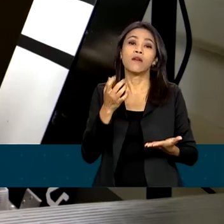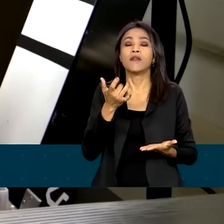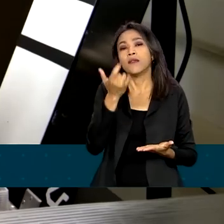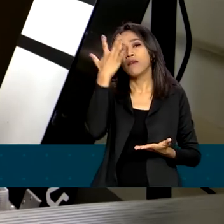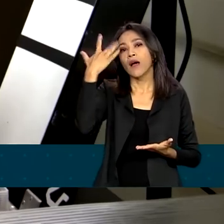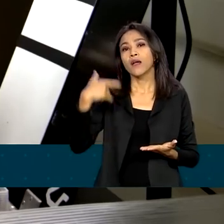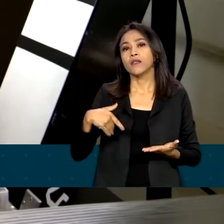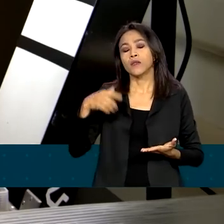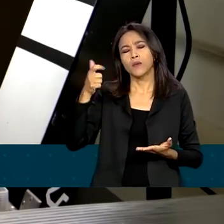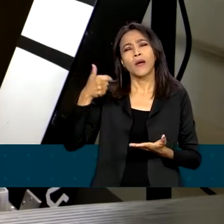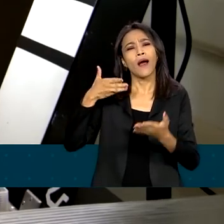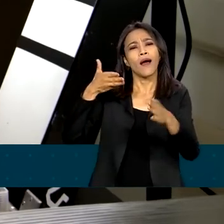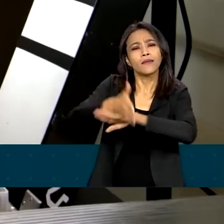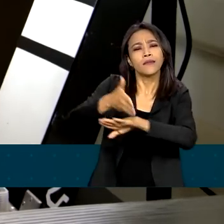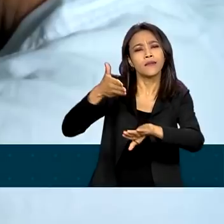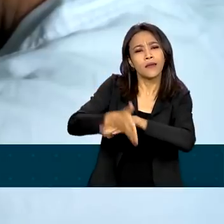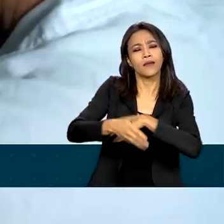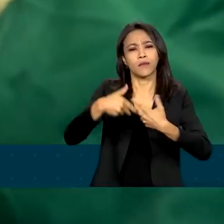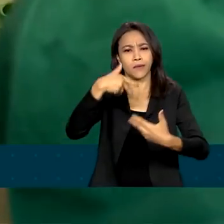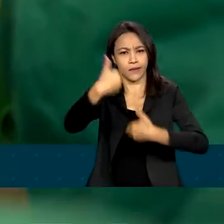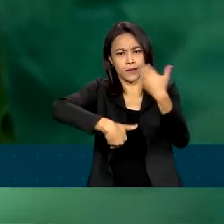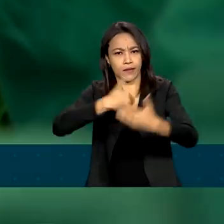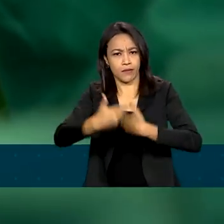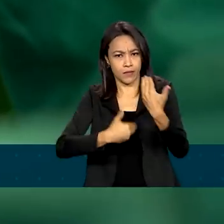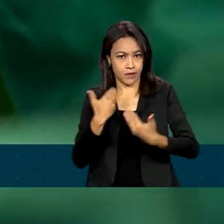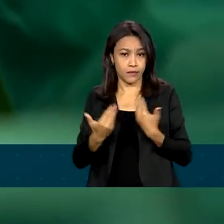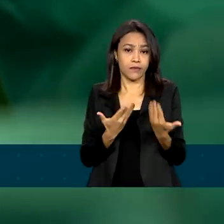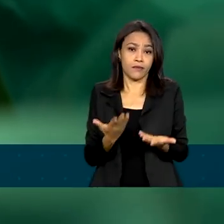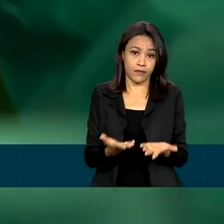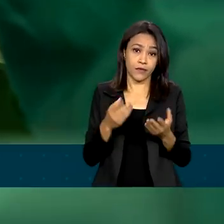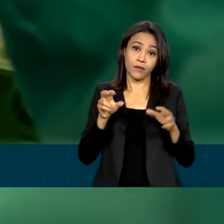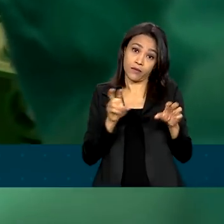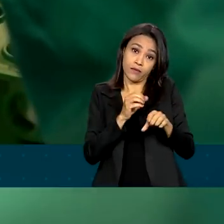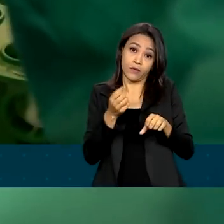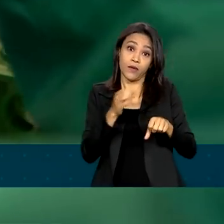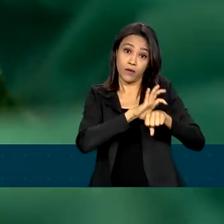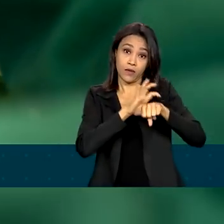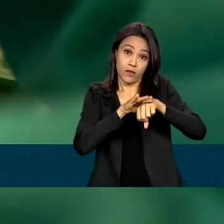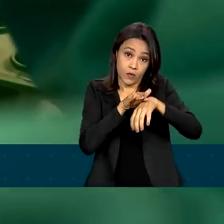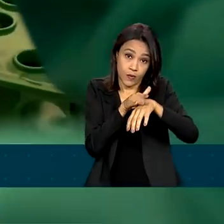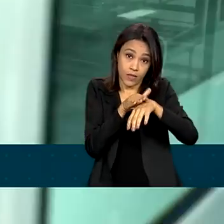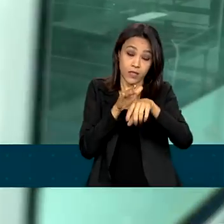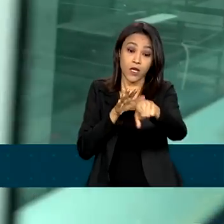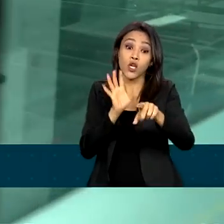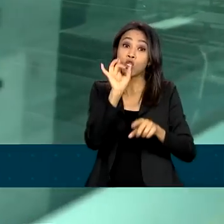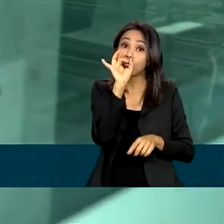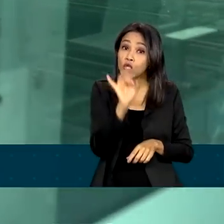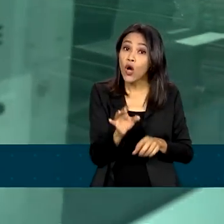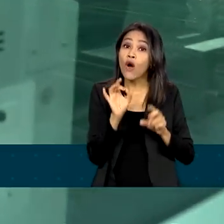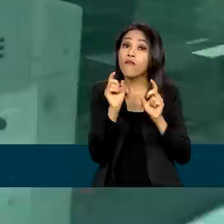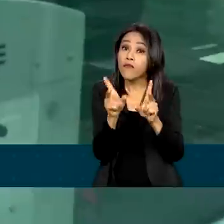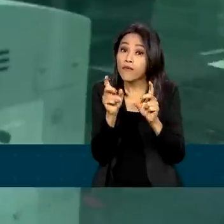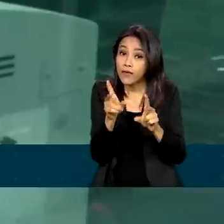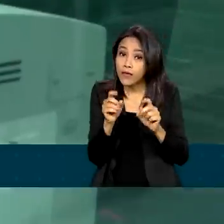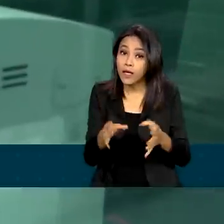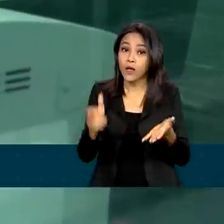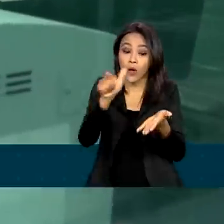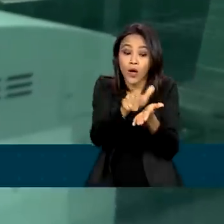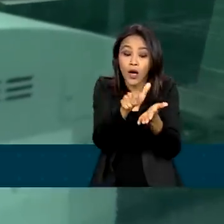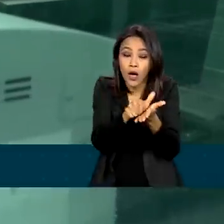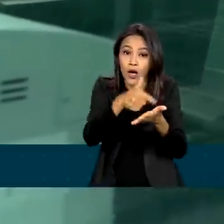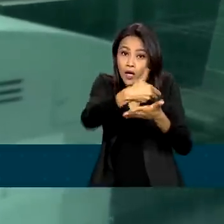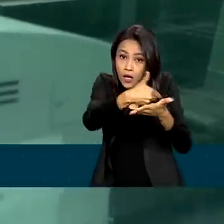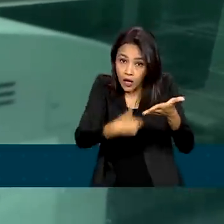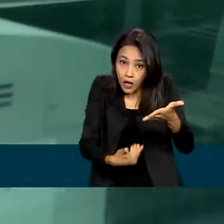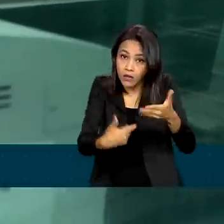acesso ao tratamento contra a Covid. Como você disse, Renato, o medicamento só pode ser vendido com prescrição médica e também